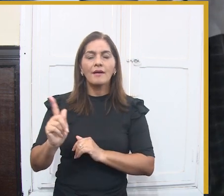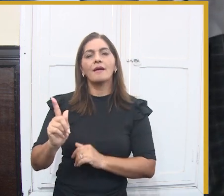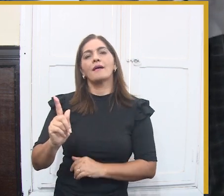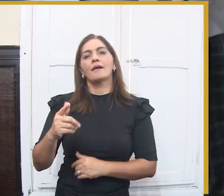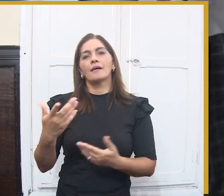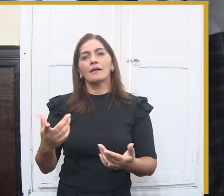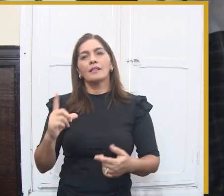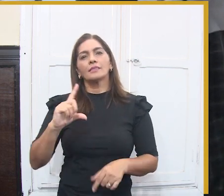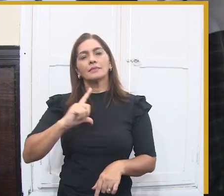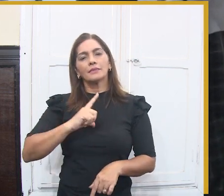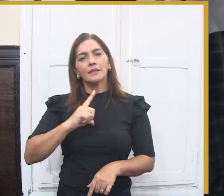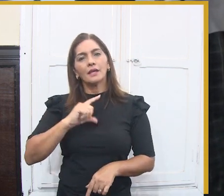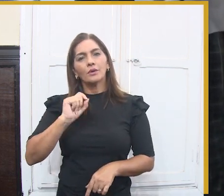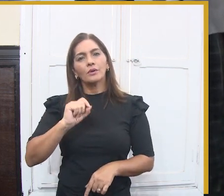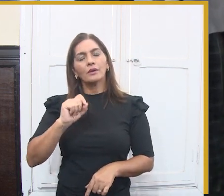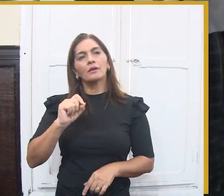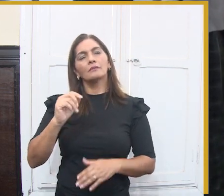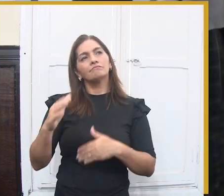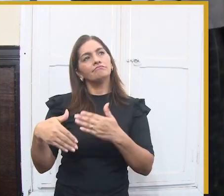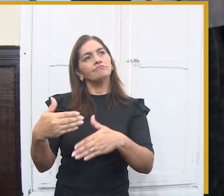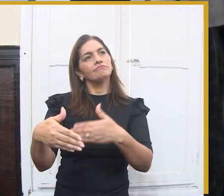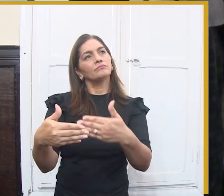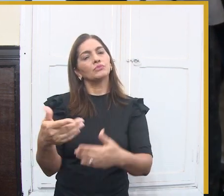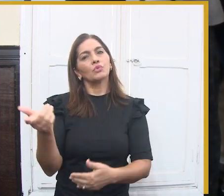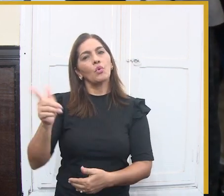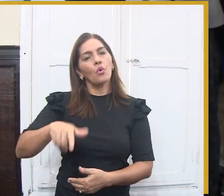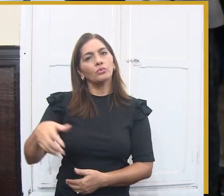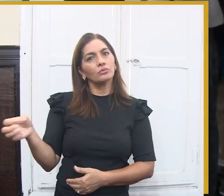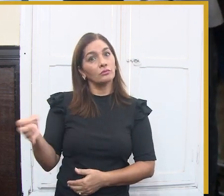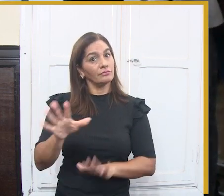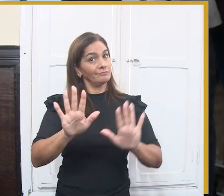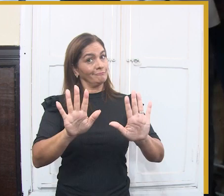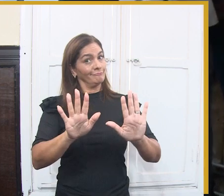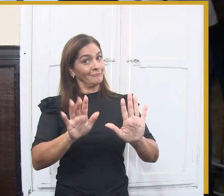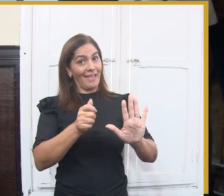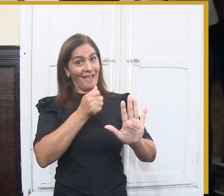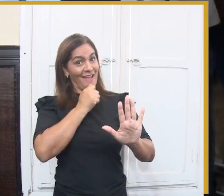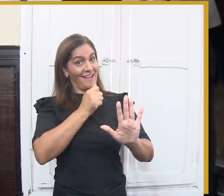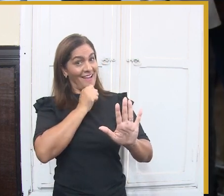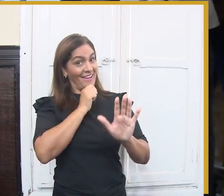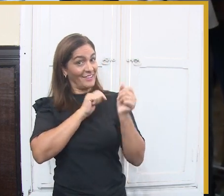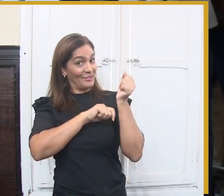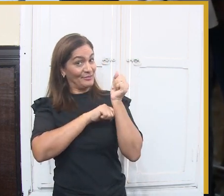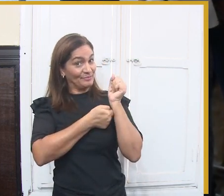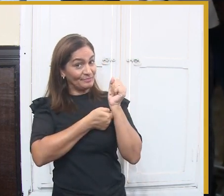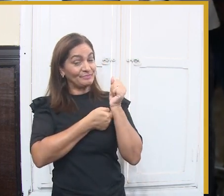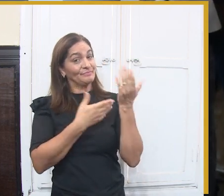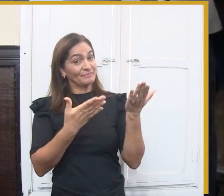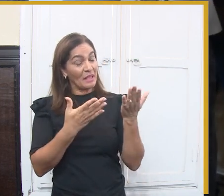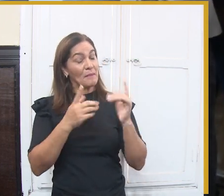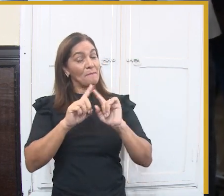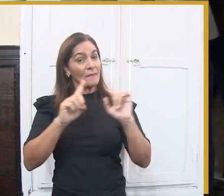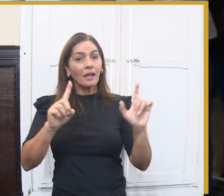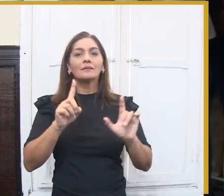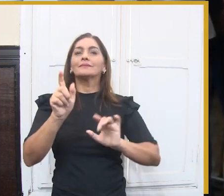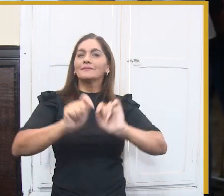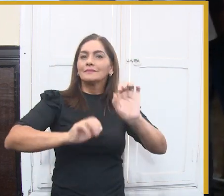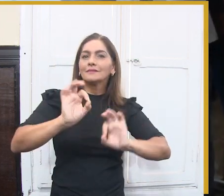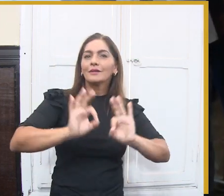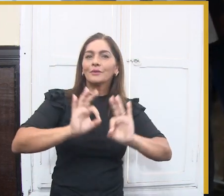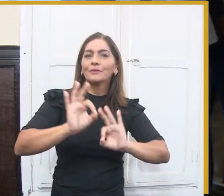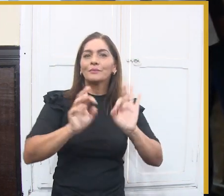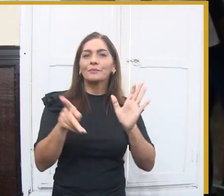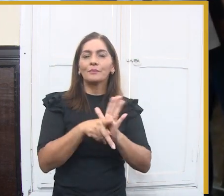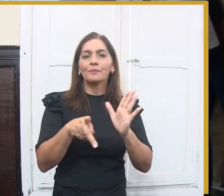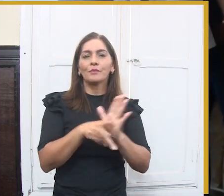mesma forma, a colocação de palco dos comércios, Irã Barbosa, você que está aqui, o homem